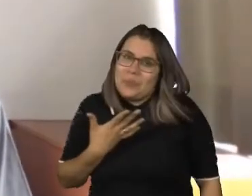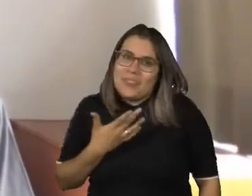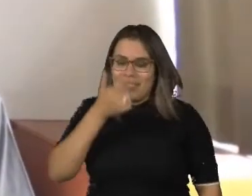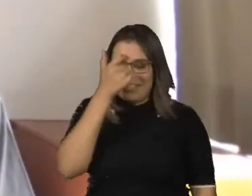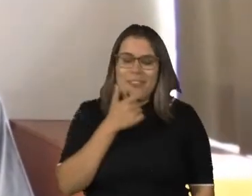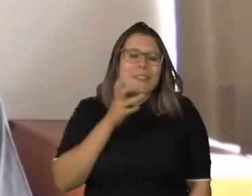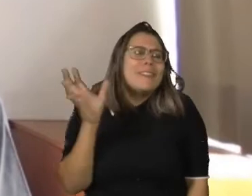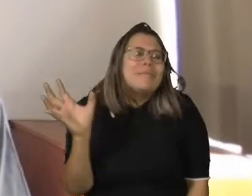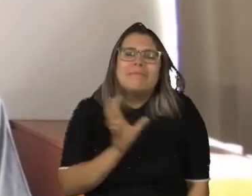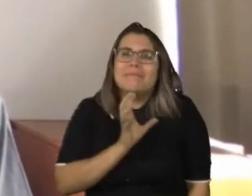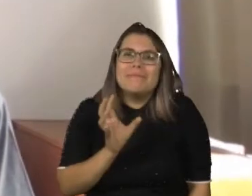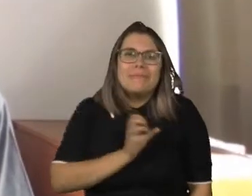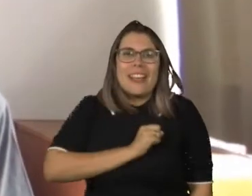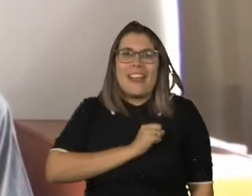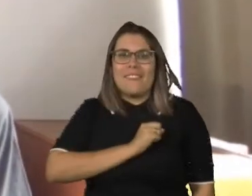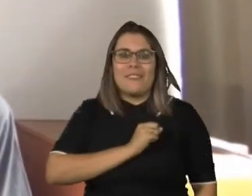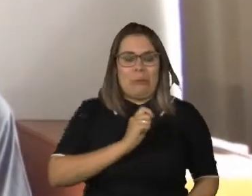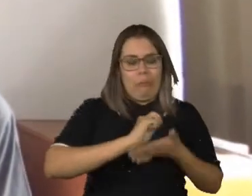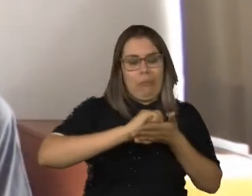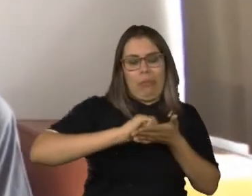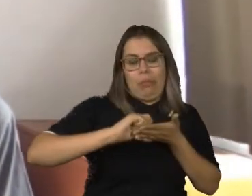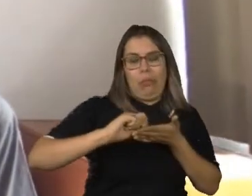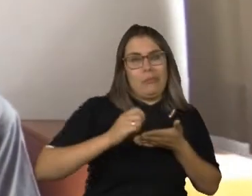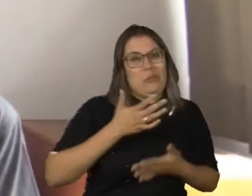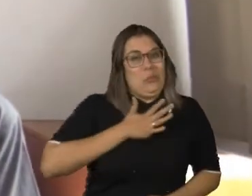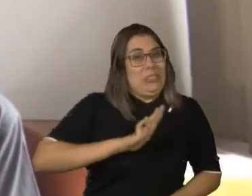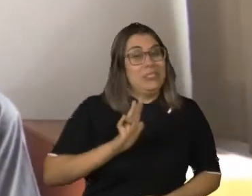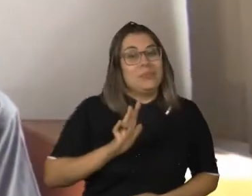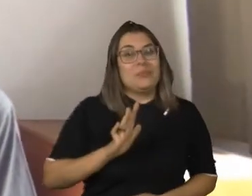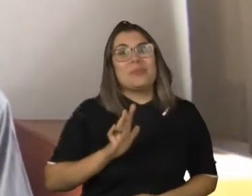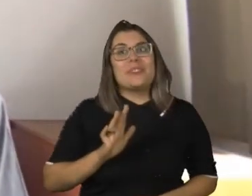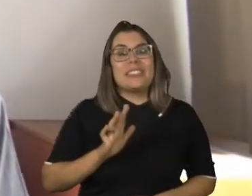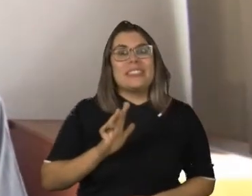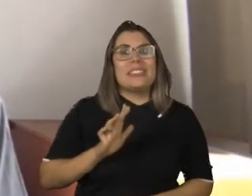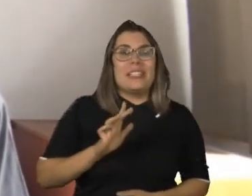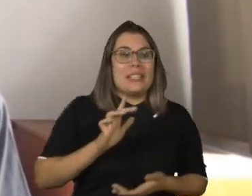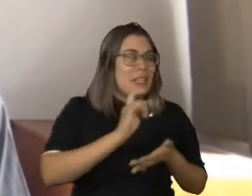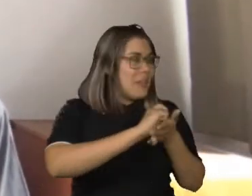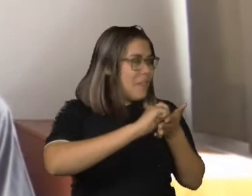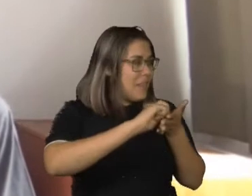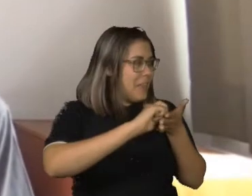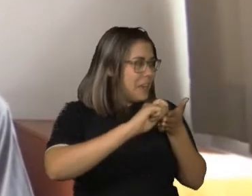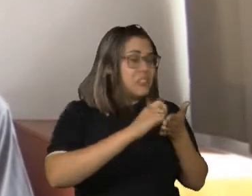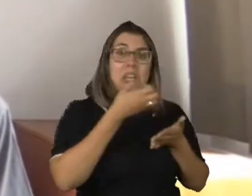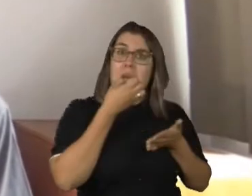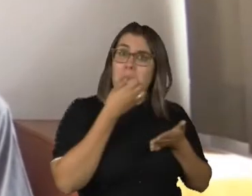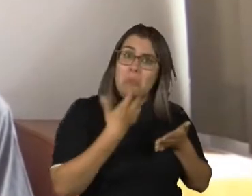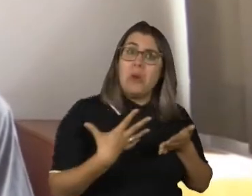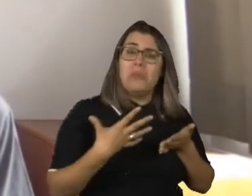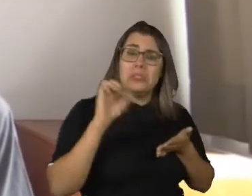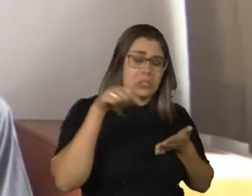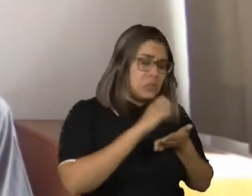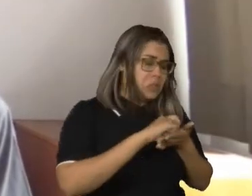eu adorava não fazer aula de caligrafia. A minha letra sempre foi a melhor da turma. E acompanhado do